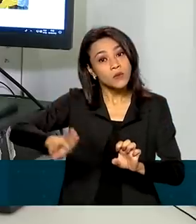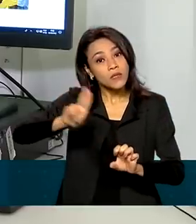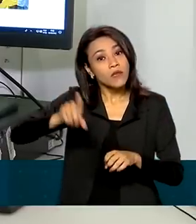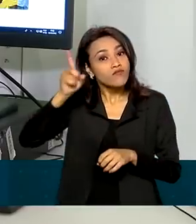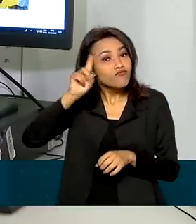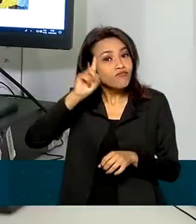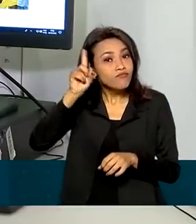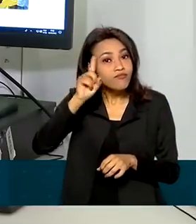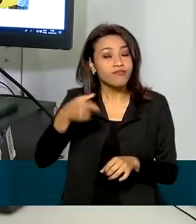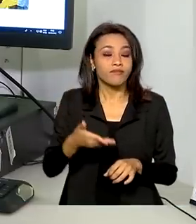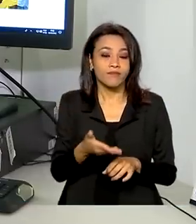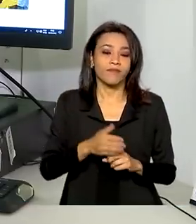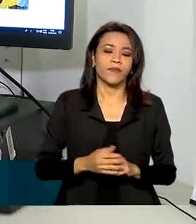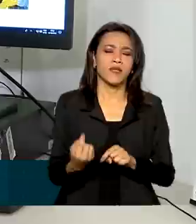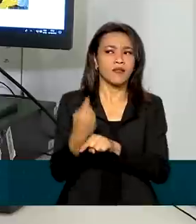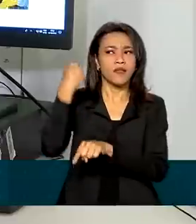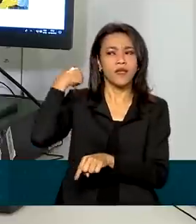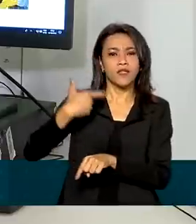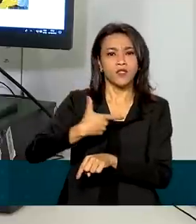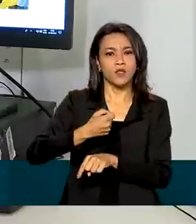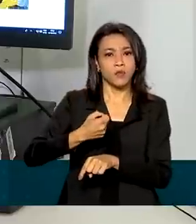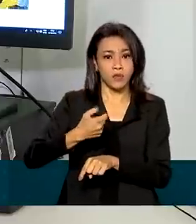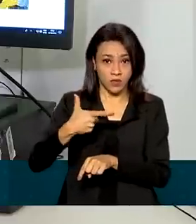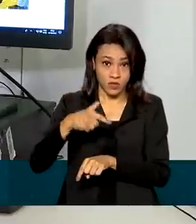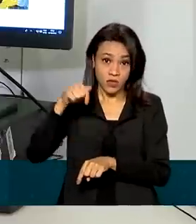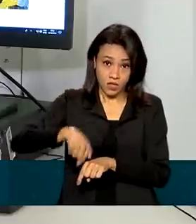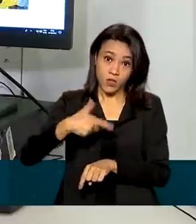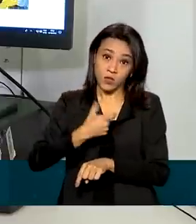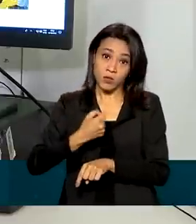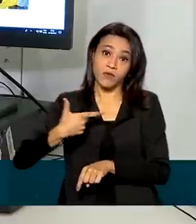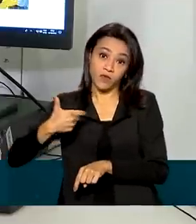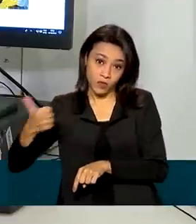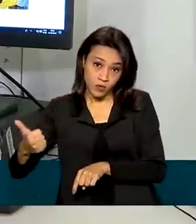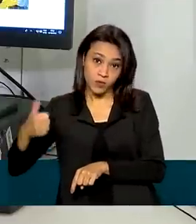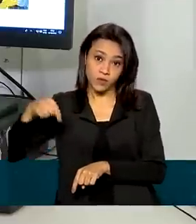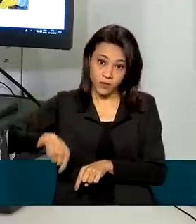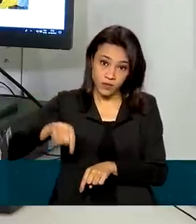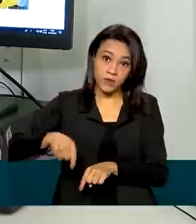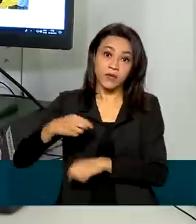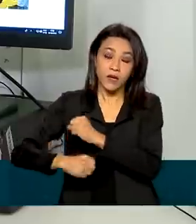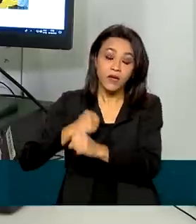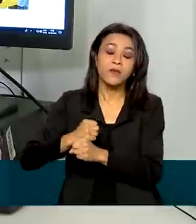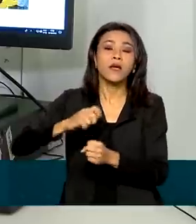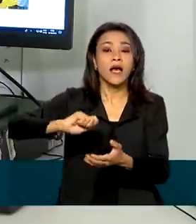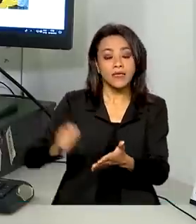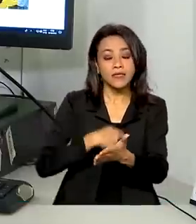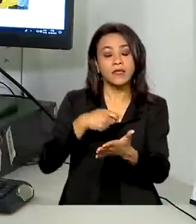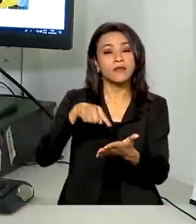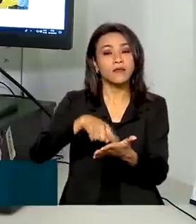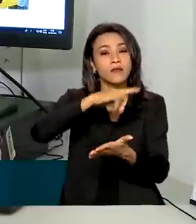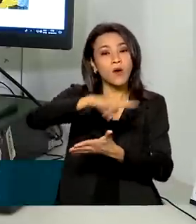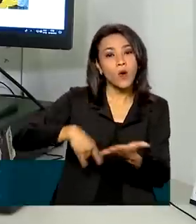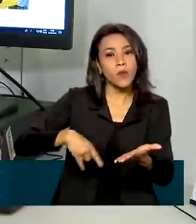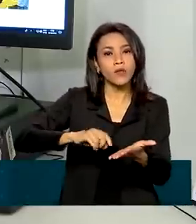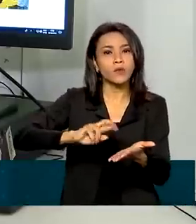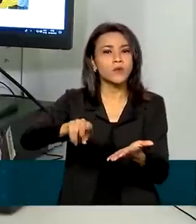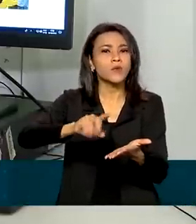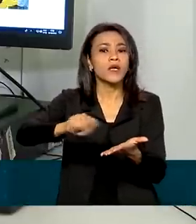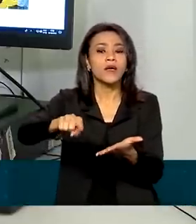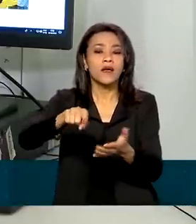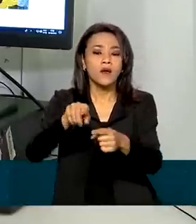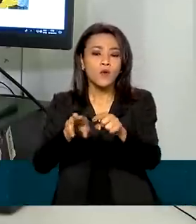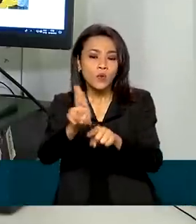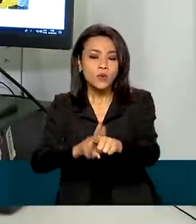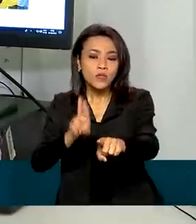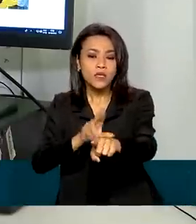Desde 2021, o governo federal permite aos brasileiros a assinatura de documentos em meio digital a partir da página